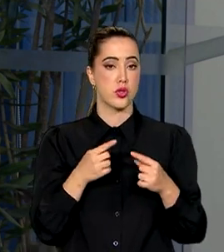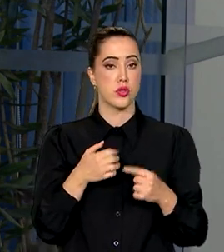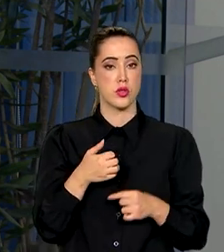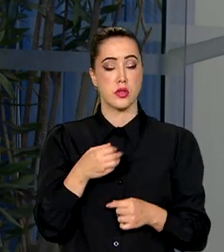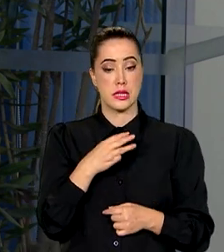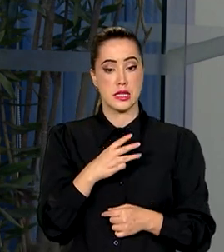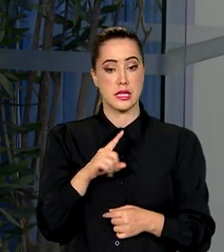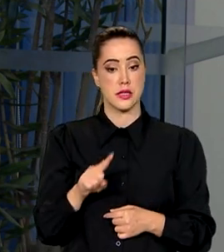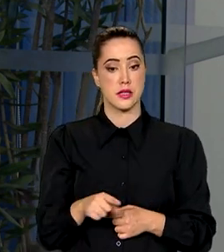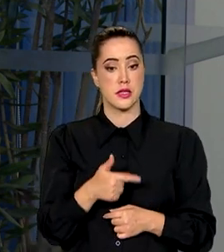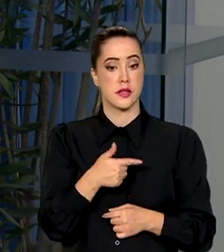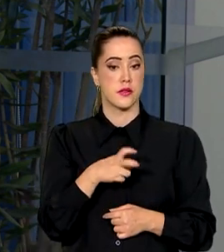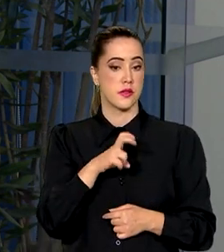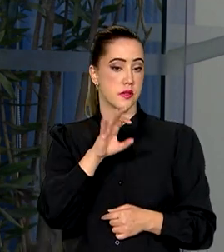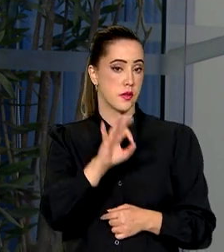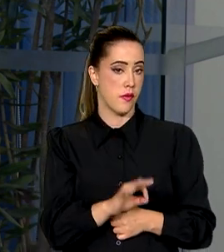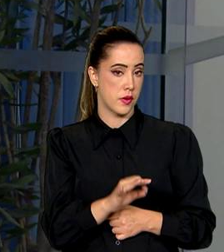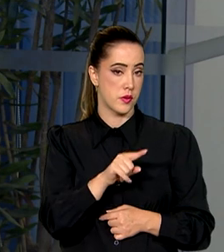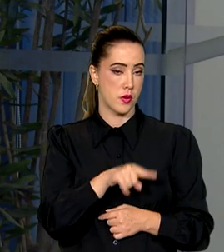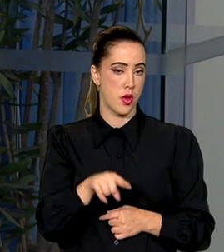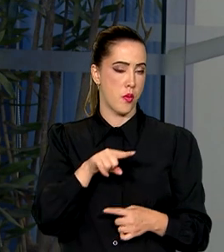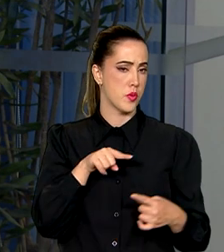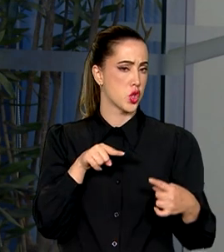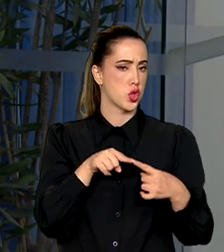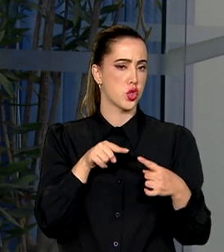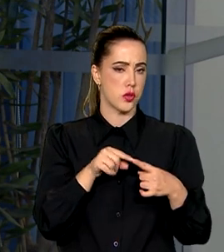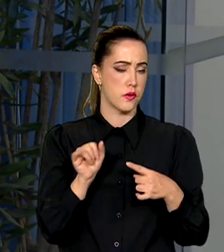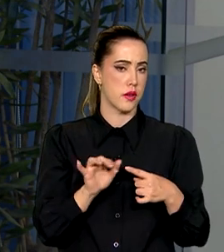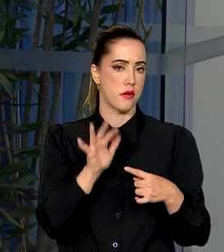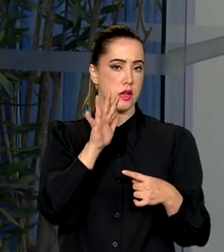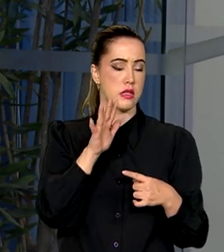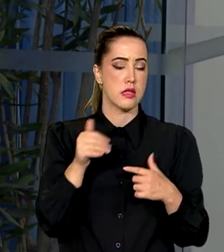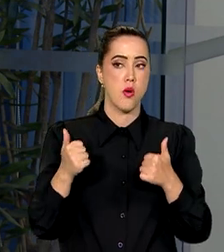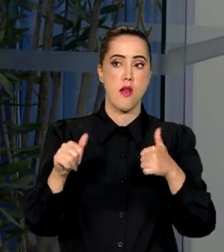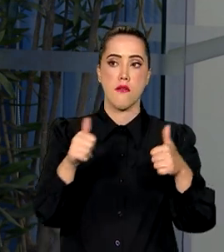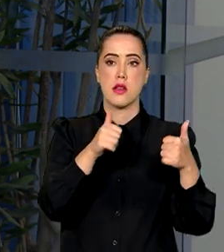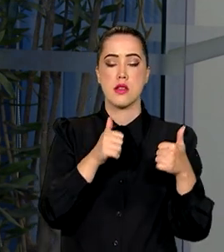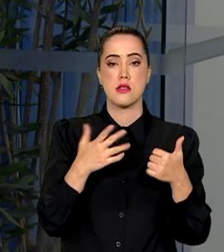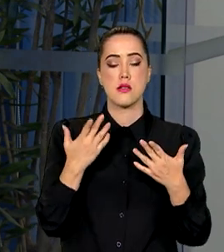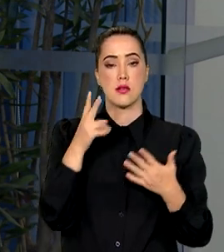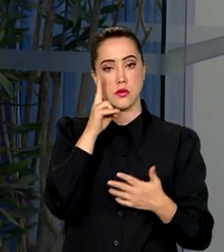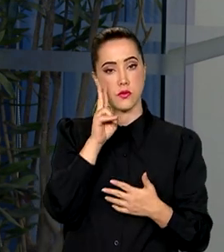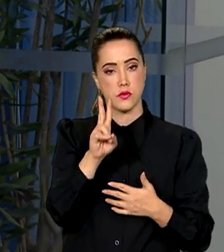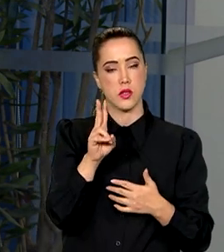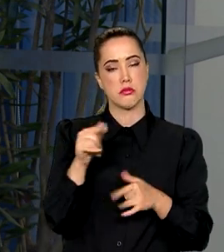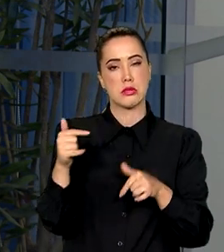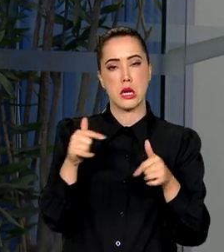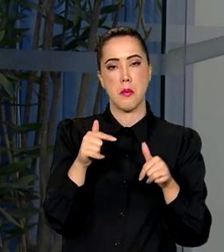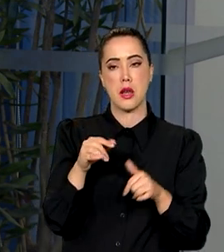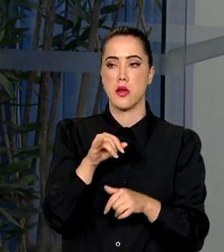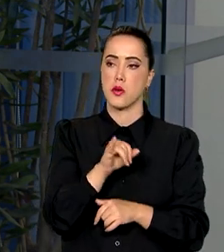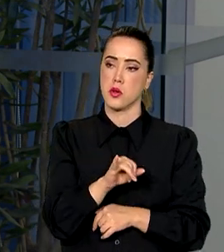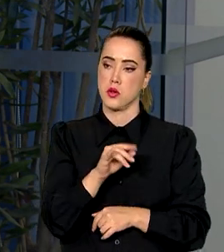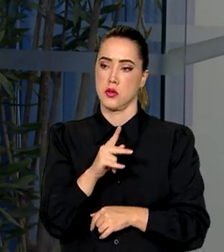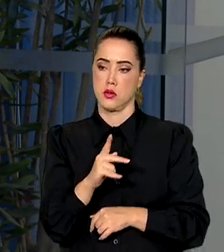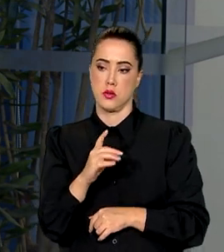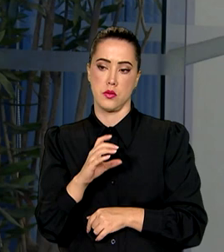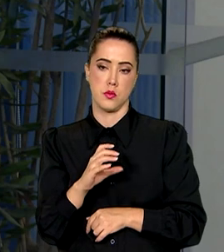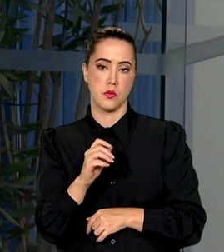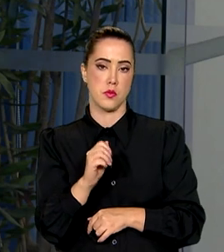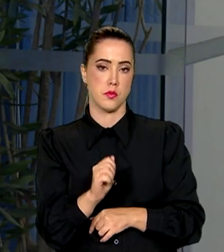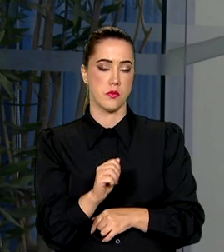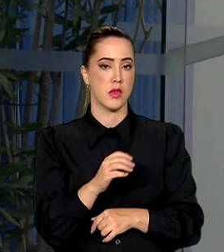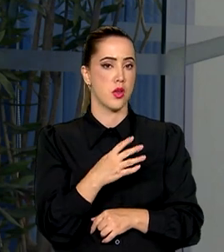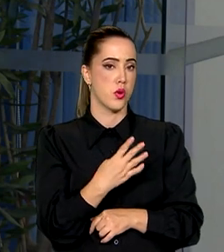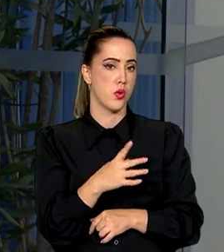13,25%, essa é a meta de inflação. E os analistas do mercado financeiro trabalham aí com o IPCA, com a inflação oficial,